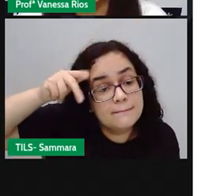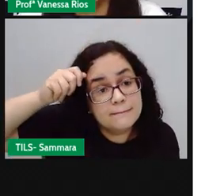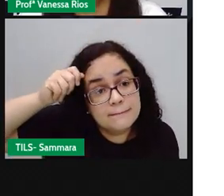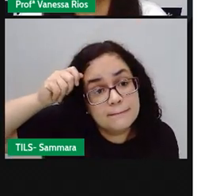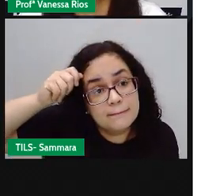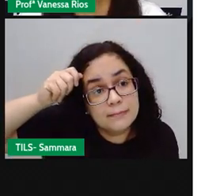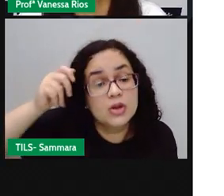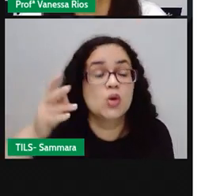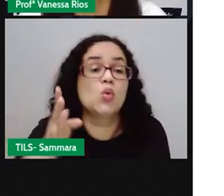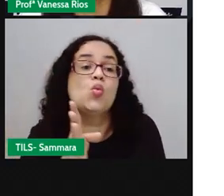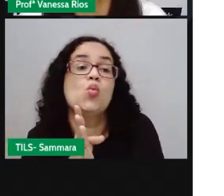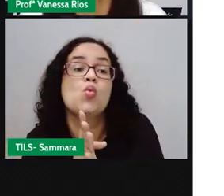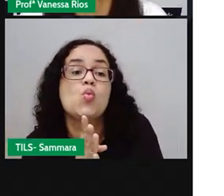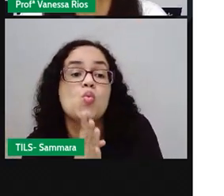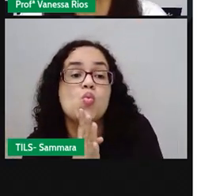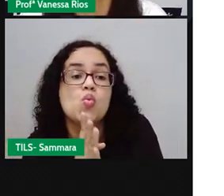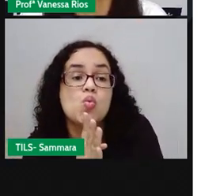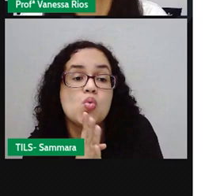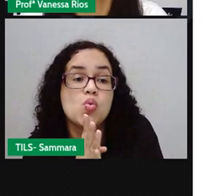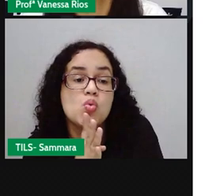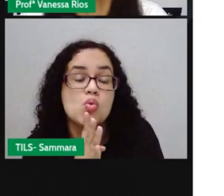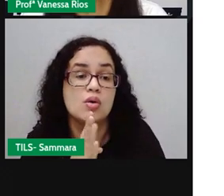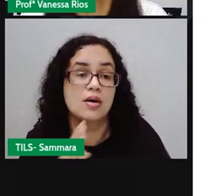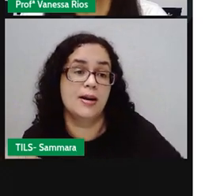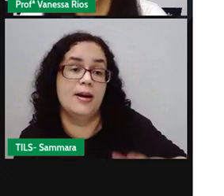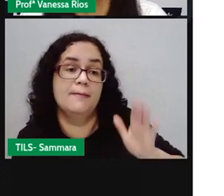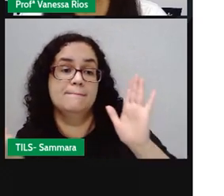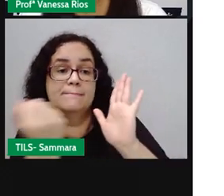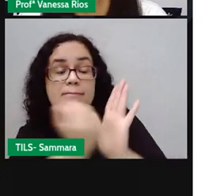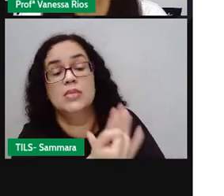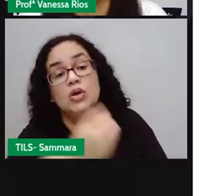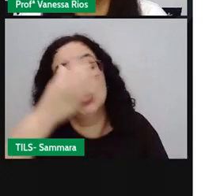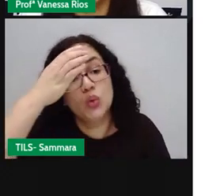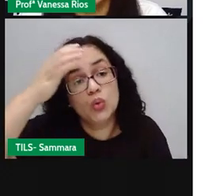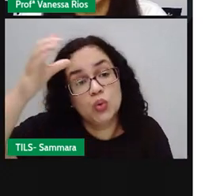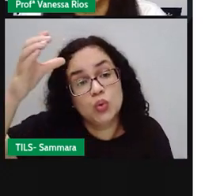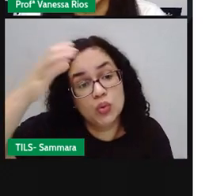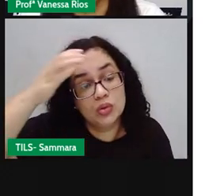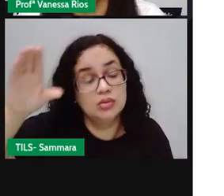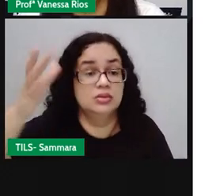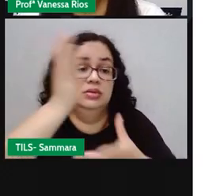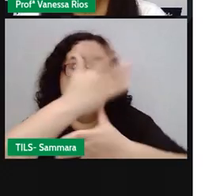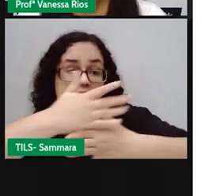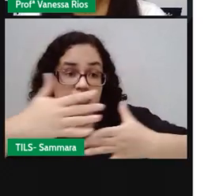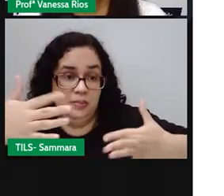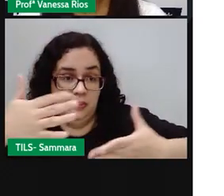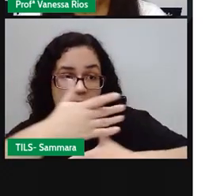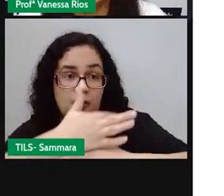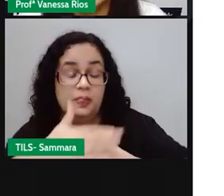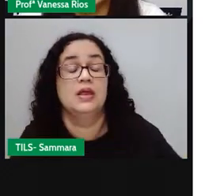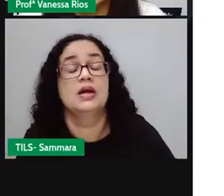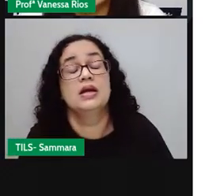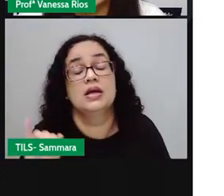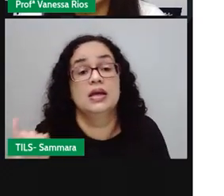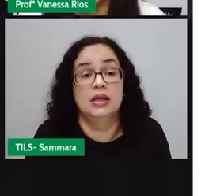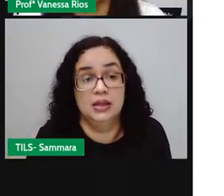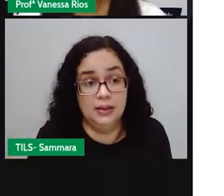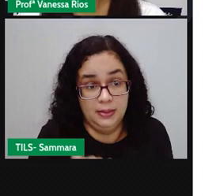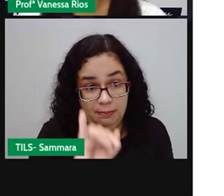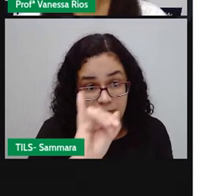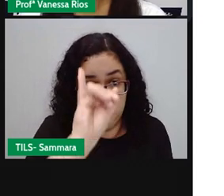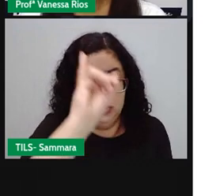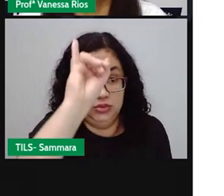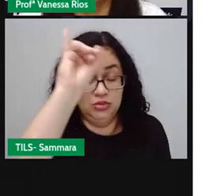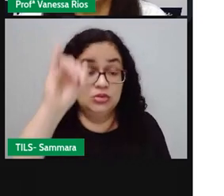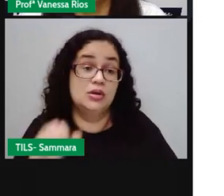cria, reconhecendo quais são os patrimônios culturais daquela cidade. Então, é muito importante, né?